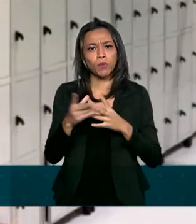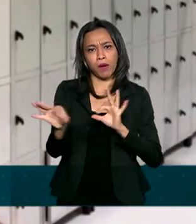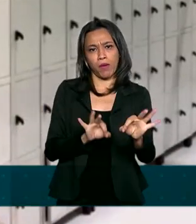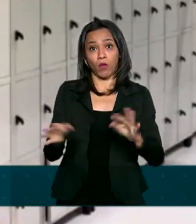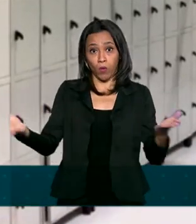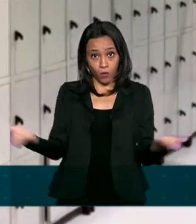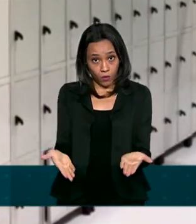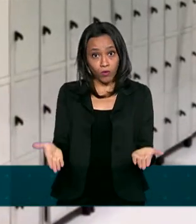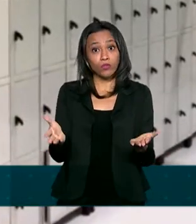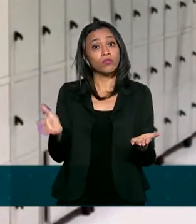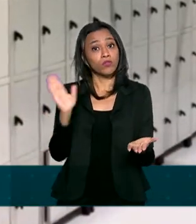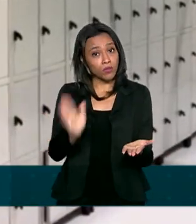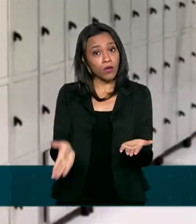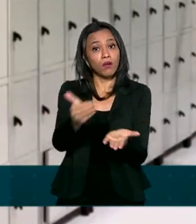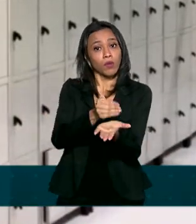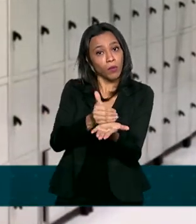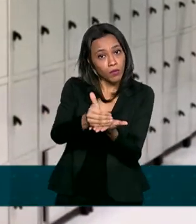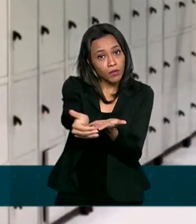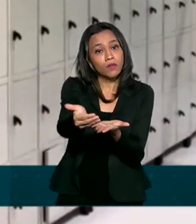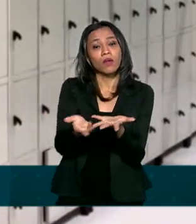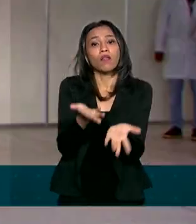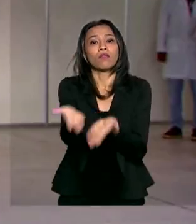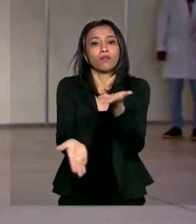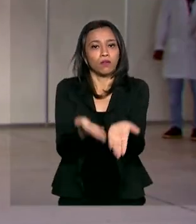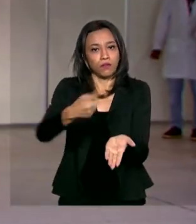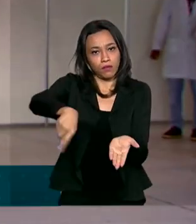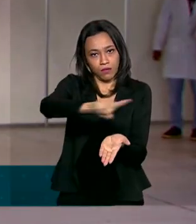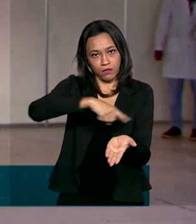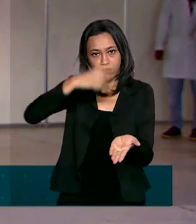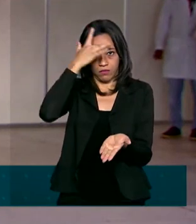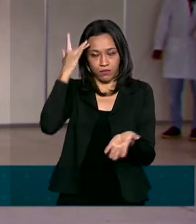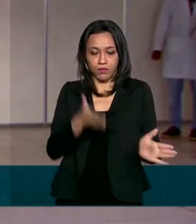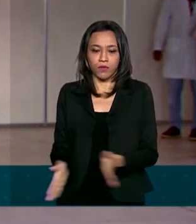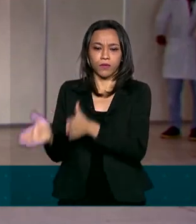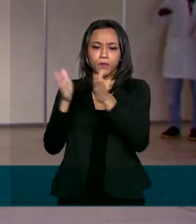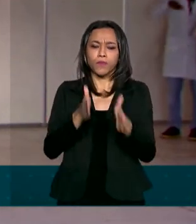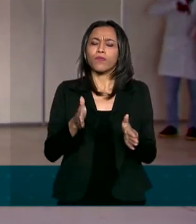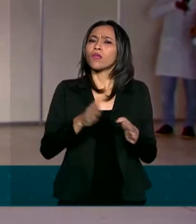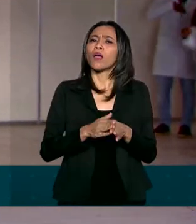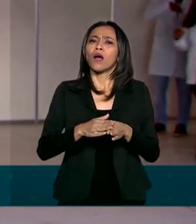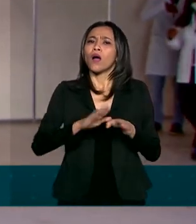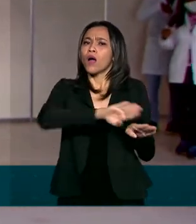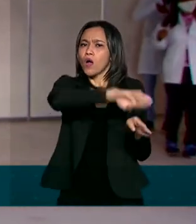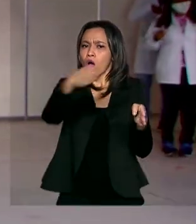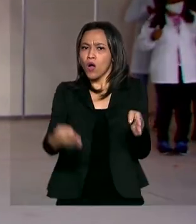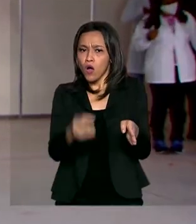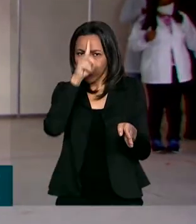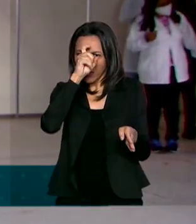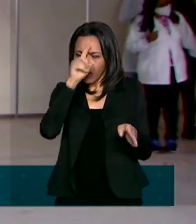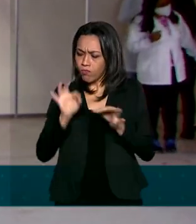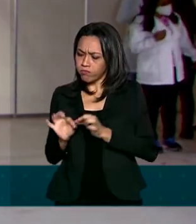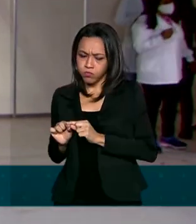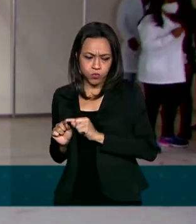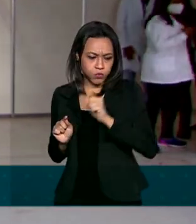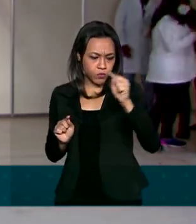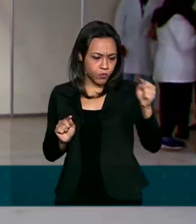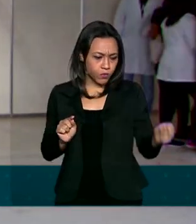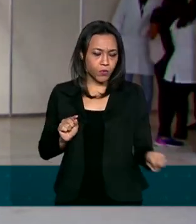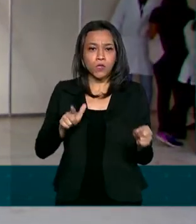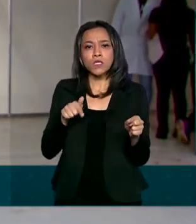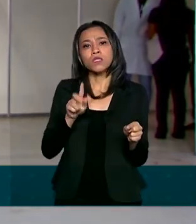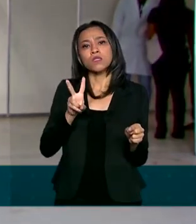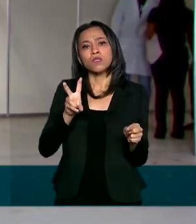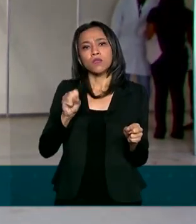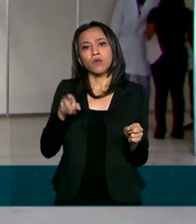começar a fazer o atendimento desses pacientes. O hospital fica a cerca de 50 quilômetros de Brasília. A